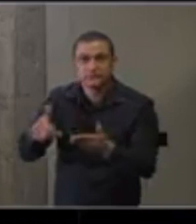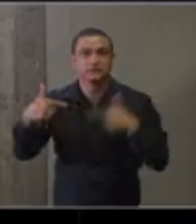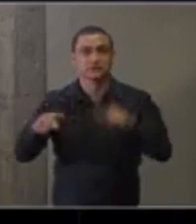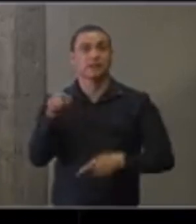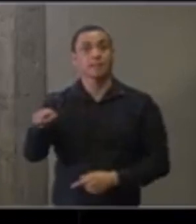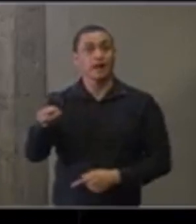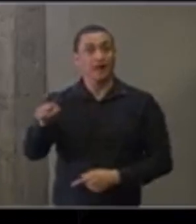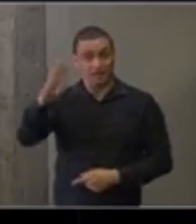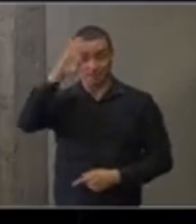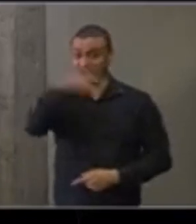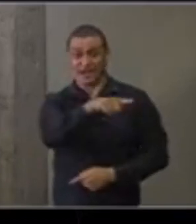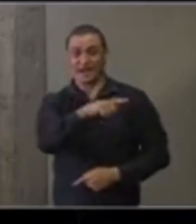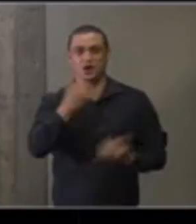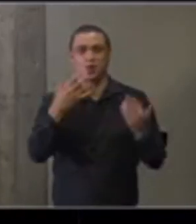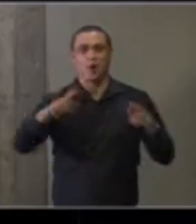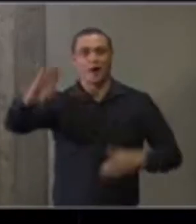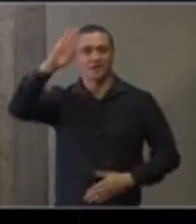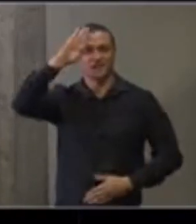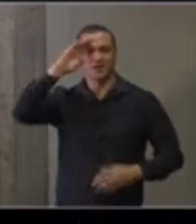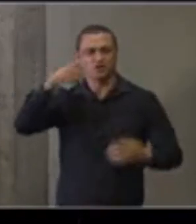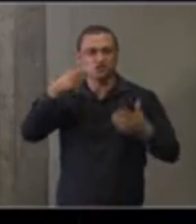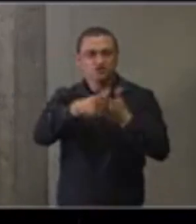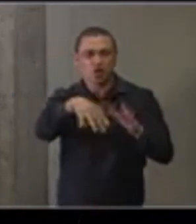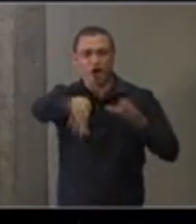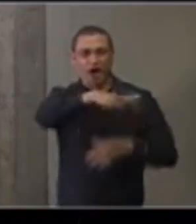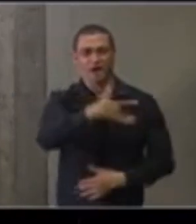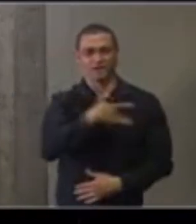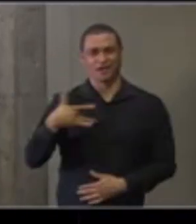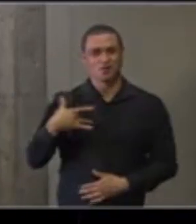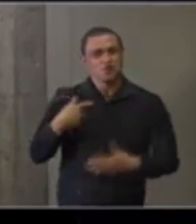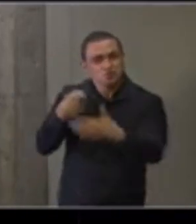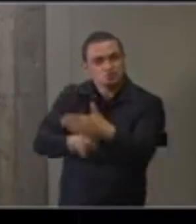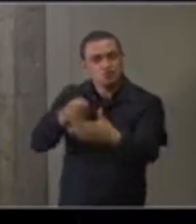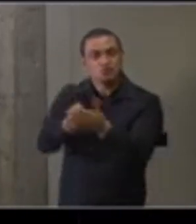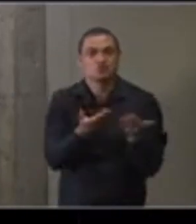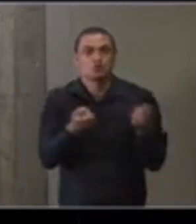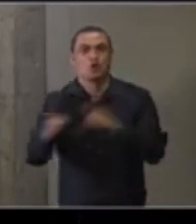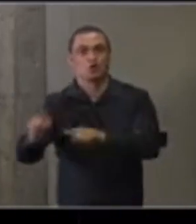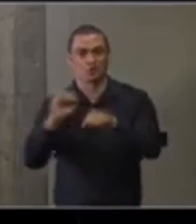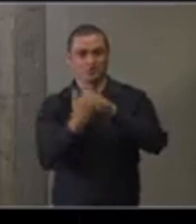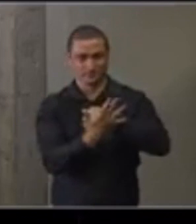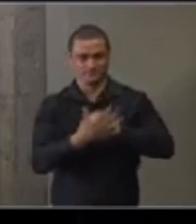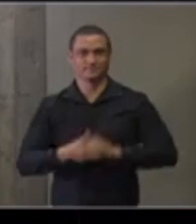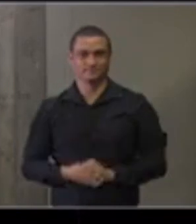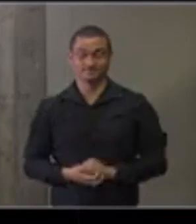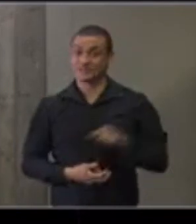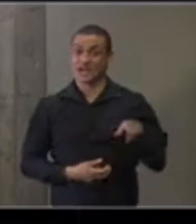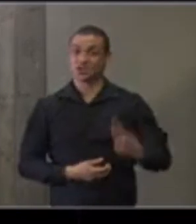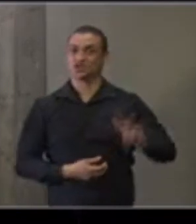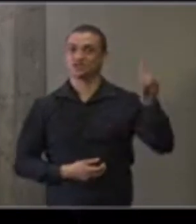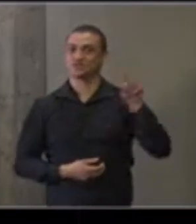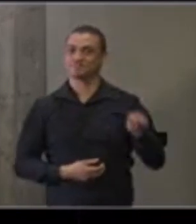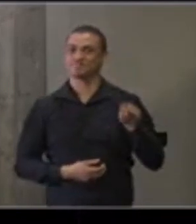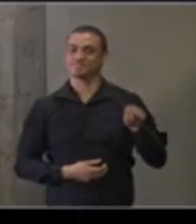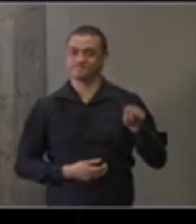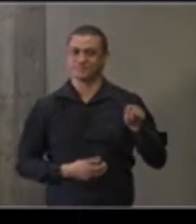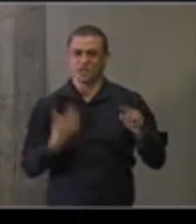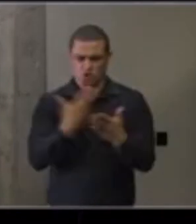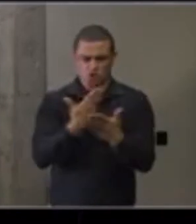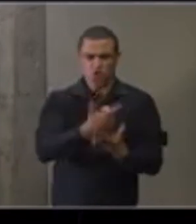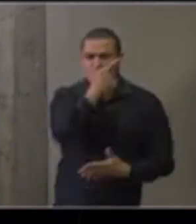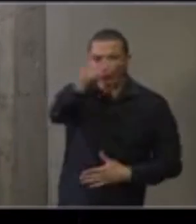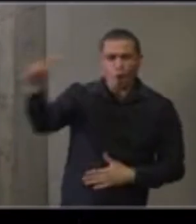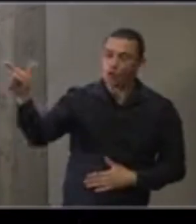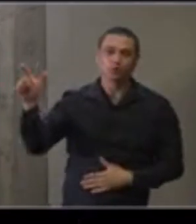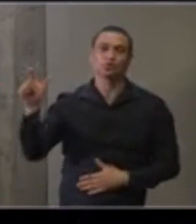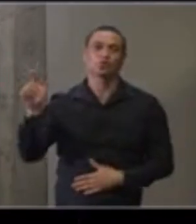o exército da saúde no combate direto do vírus. Isso é diferente. Outros estudos foram